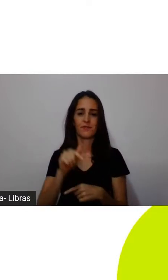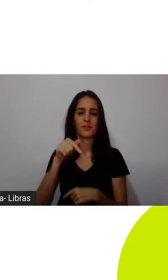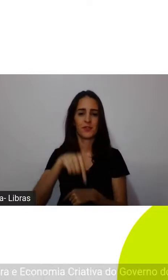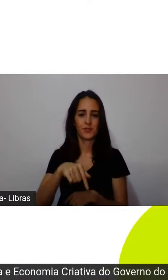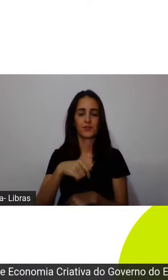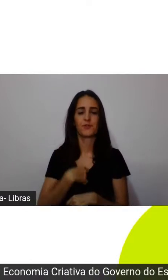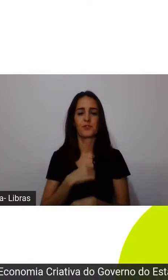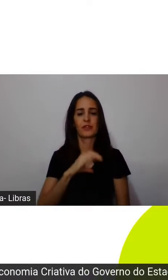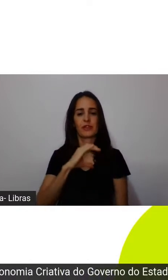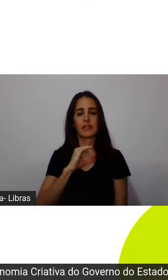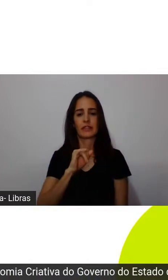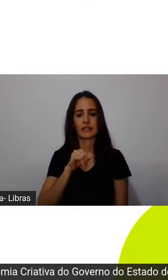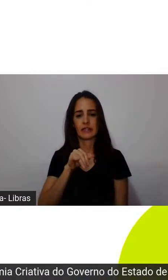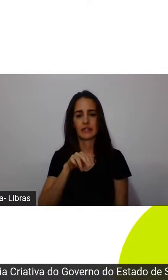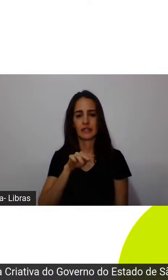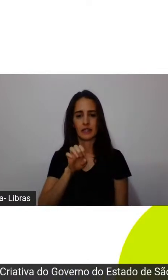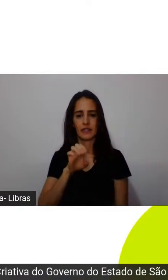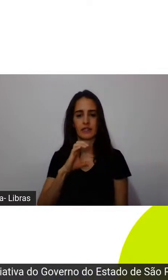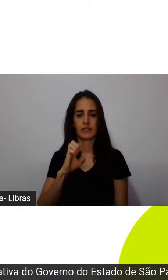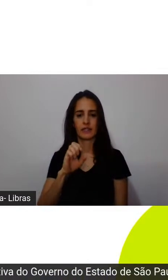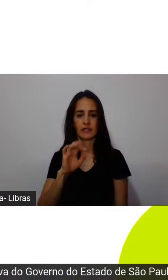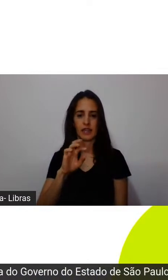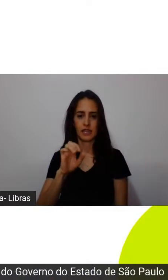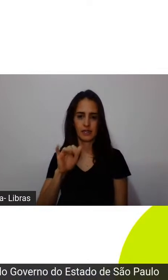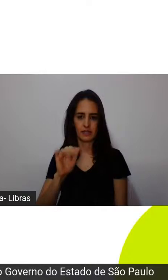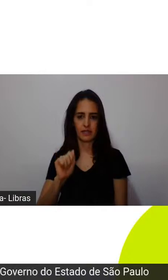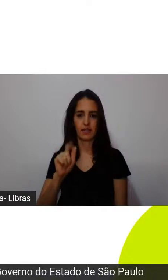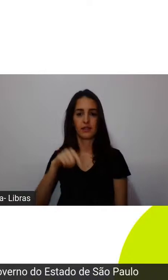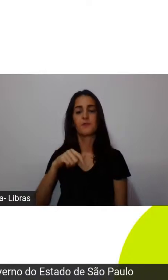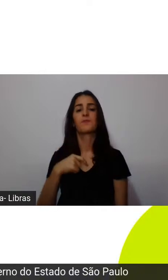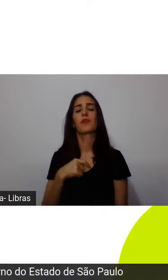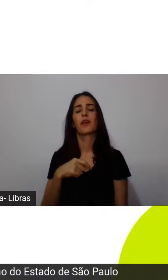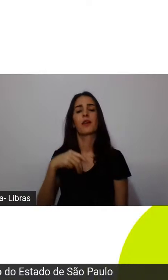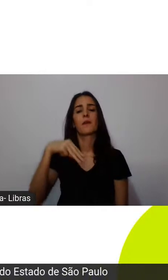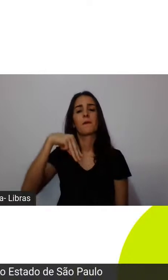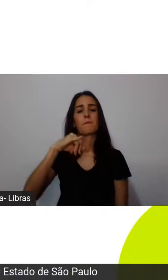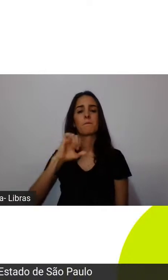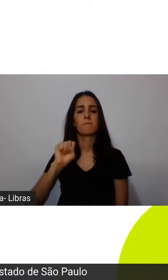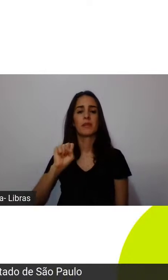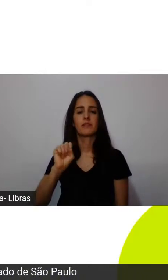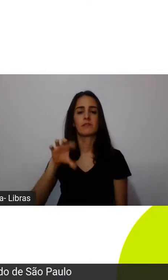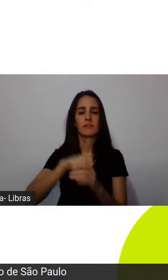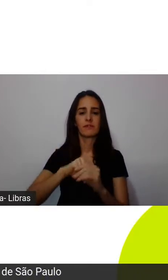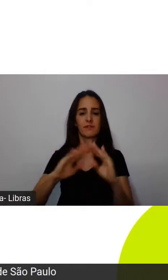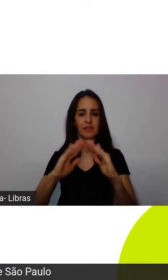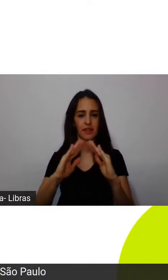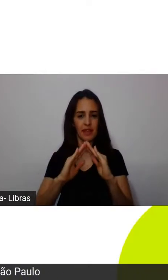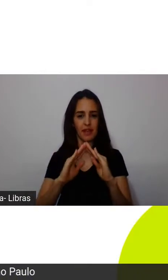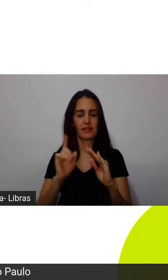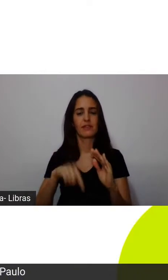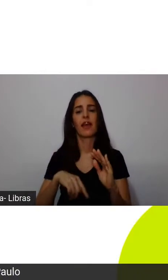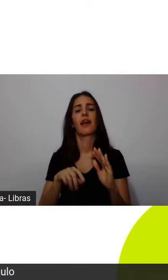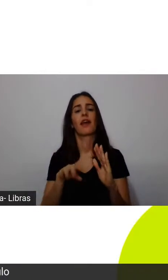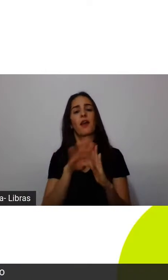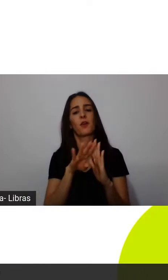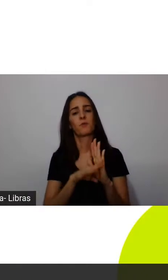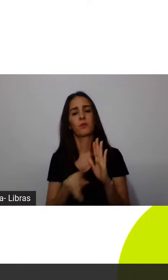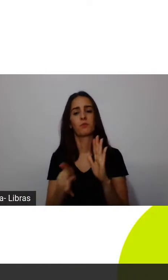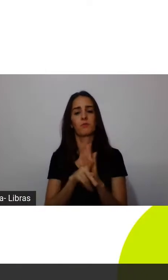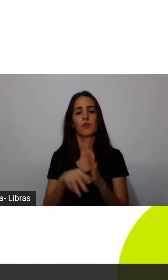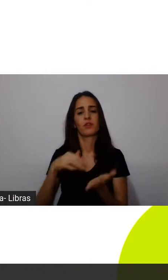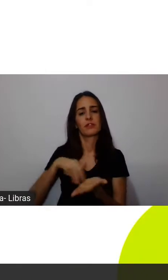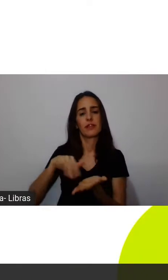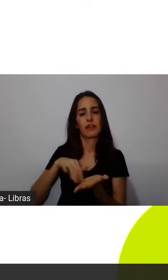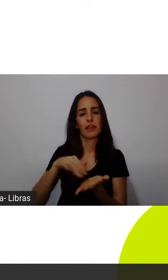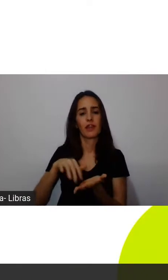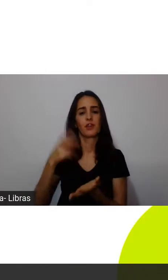Ciência, no MIS em Casa, uma programação, já está aí na tela, da Secretaria de Cultura e Economia Criativa do Governo do